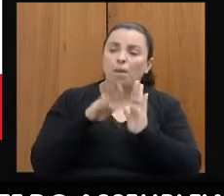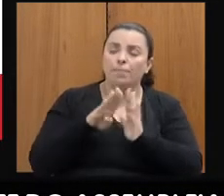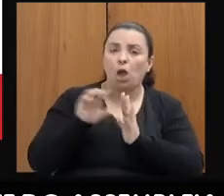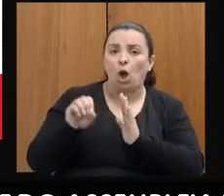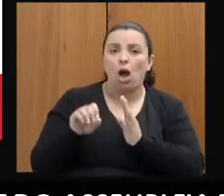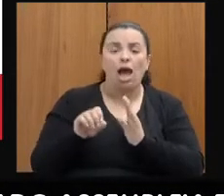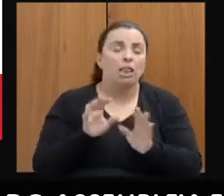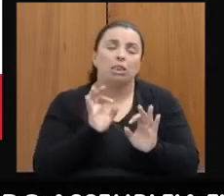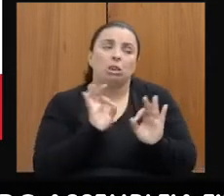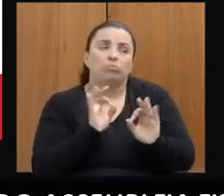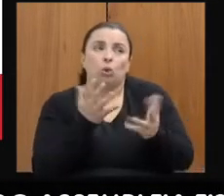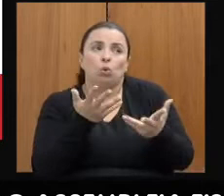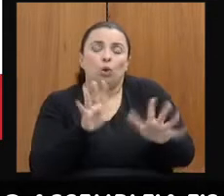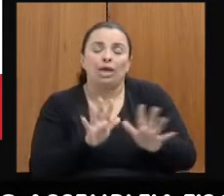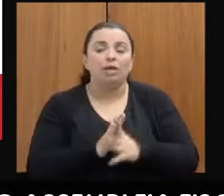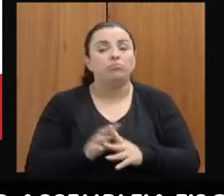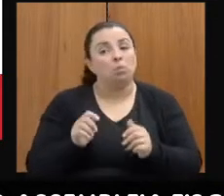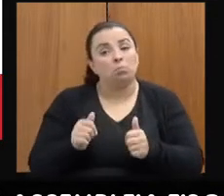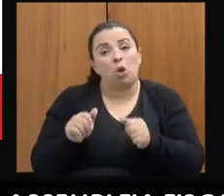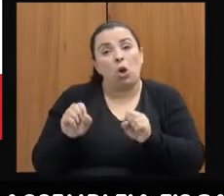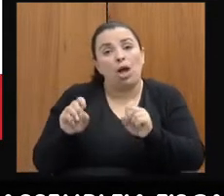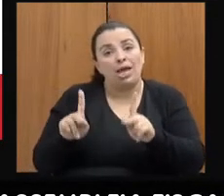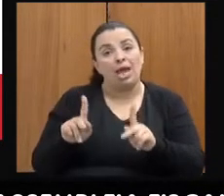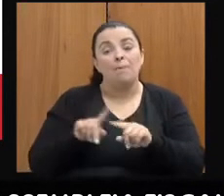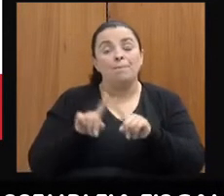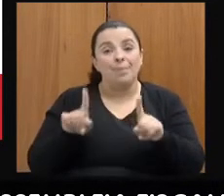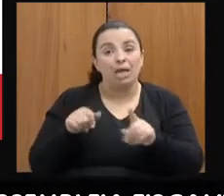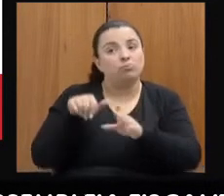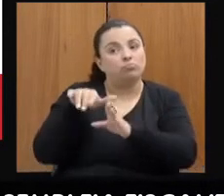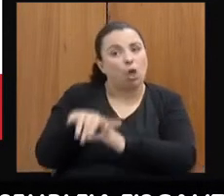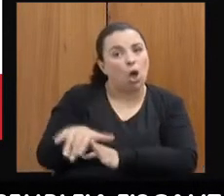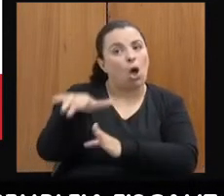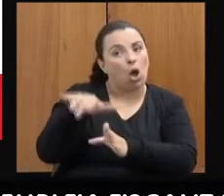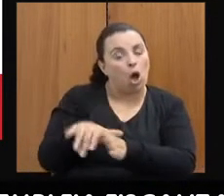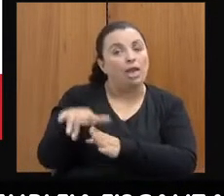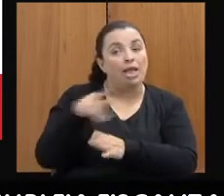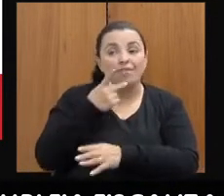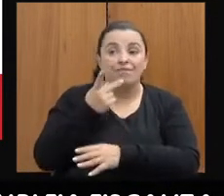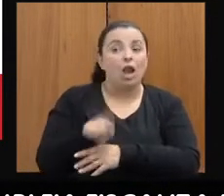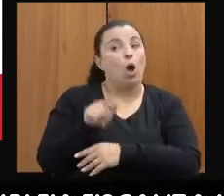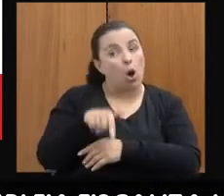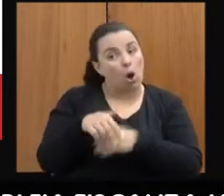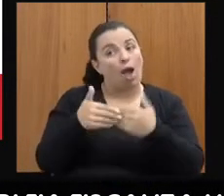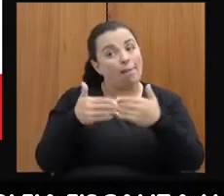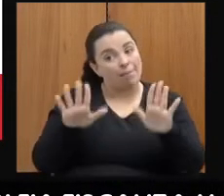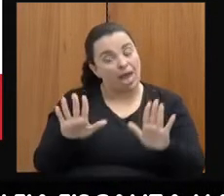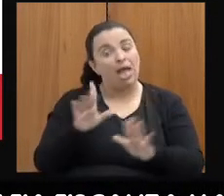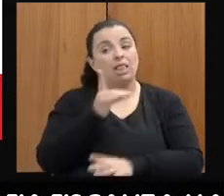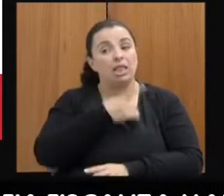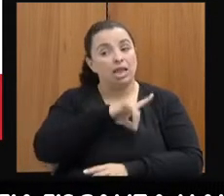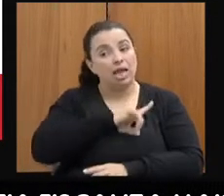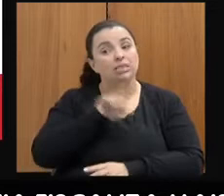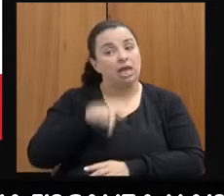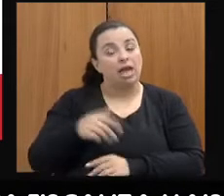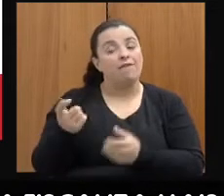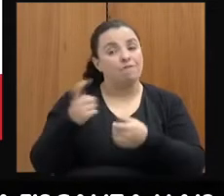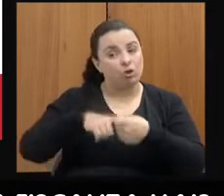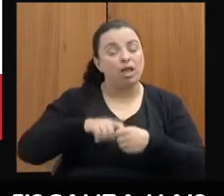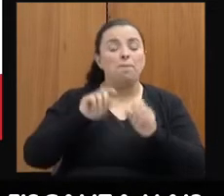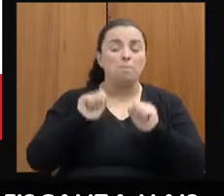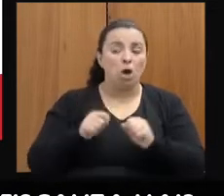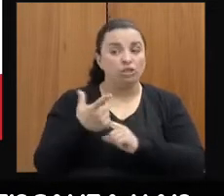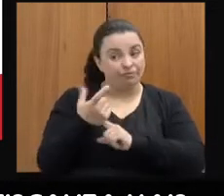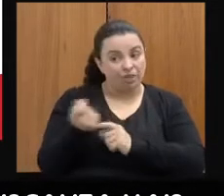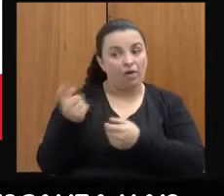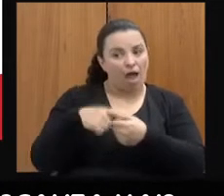diferente nesse acolhimento do que ela chegou e dizer que a porta está sempre aberta. Se ela quiser voltar 20 vezes, 20 vezes, ela vai ser acolhida lá.